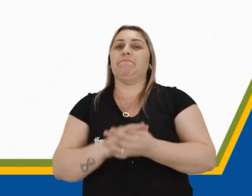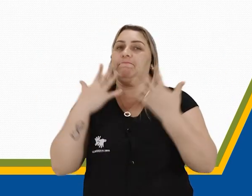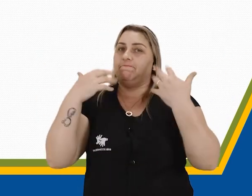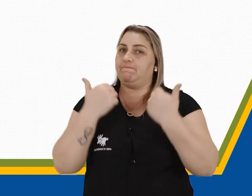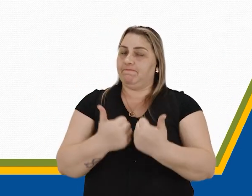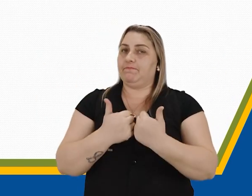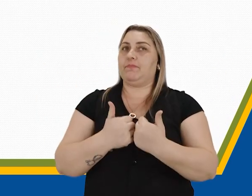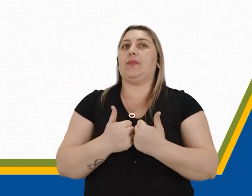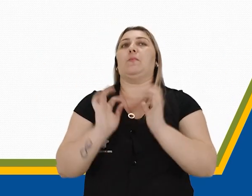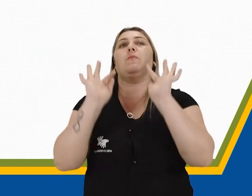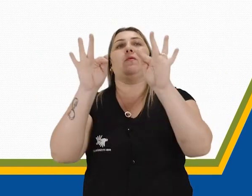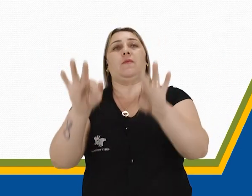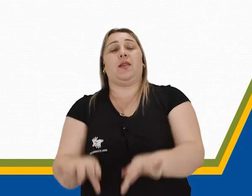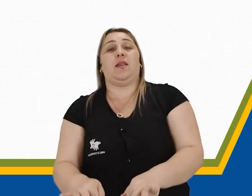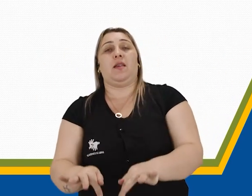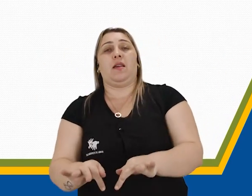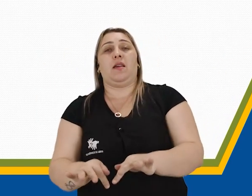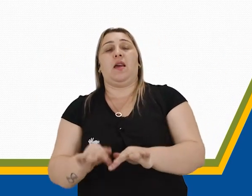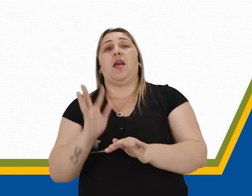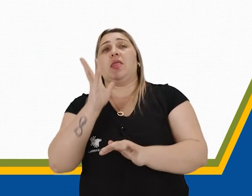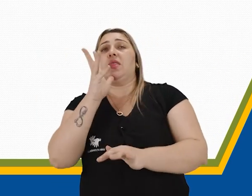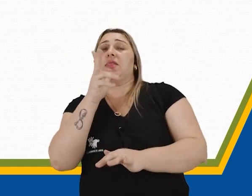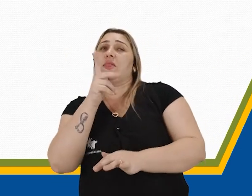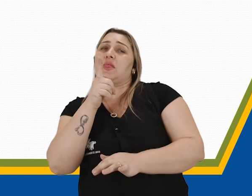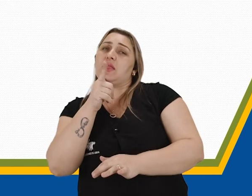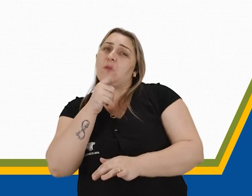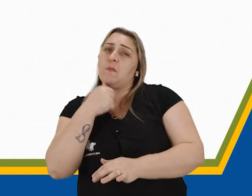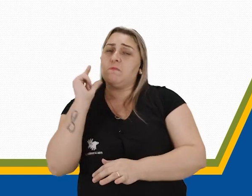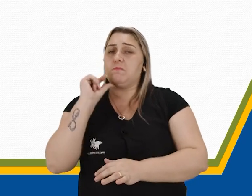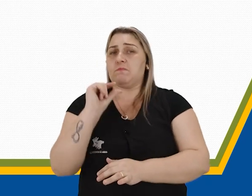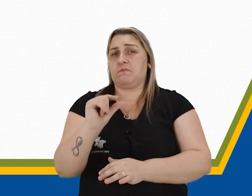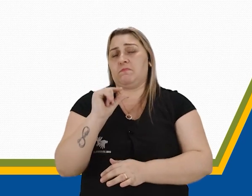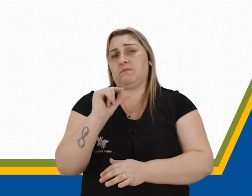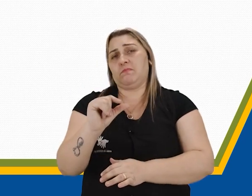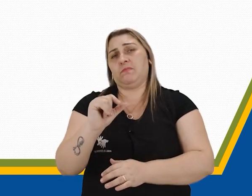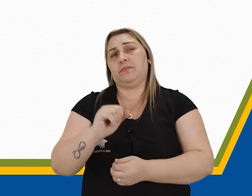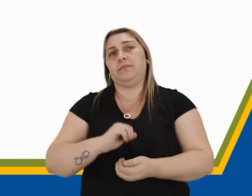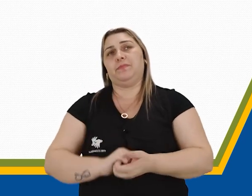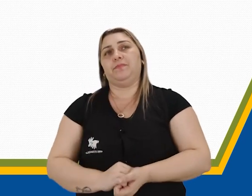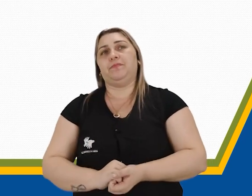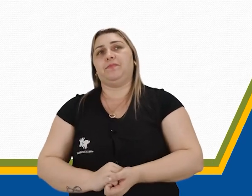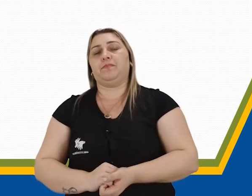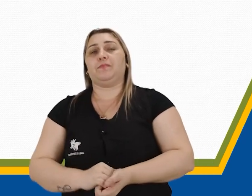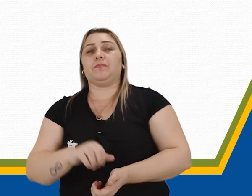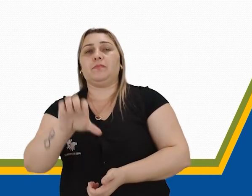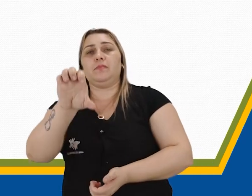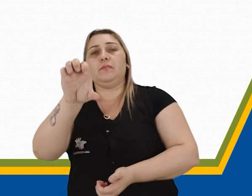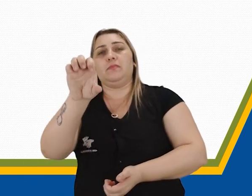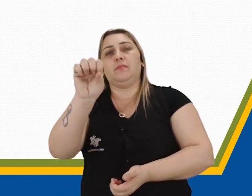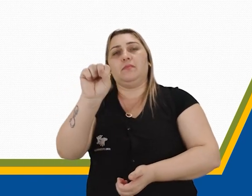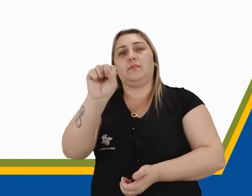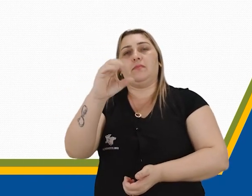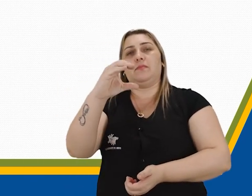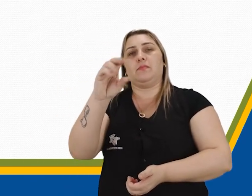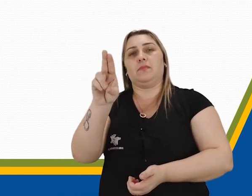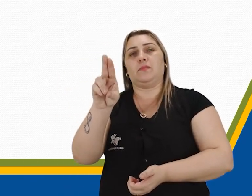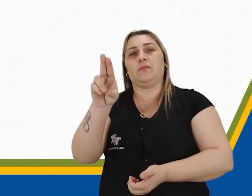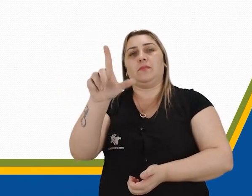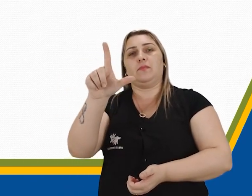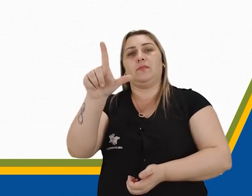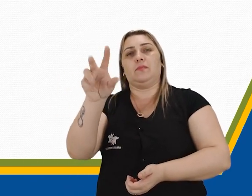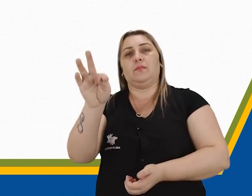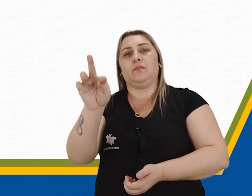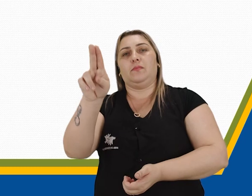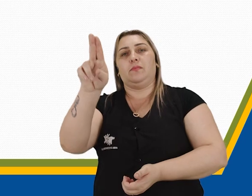bem. E por fim, a gente vai demorar um pouquinho mais na escultura. Conhece? A